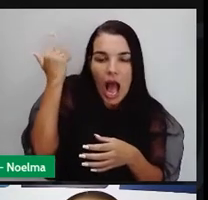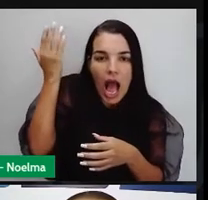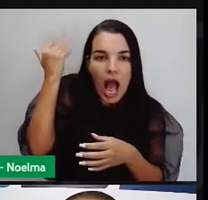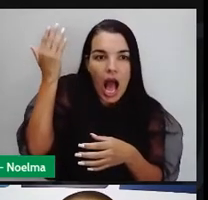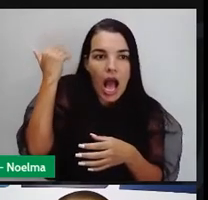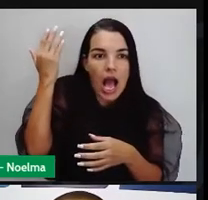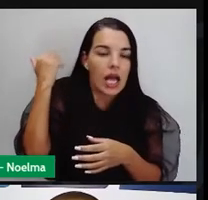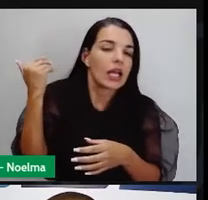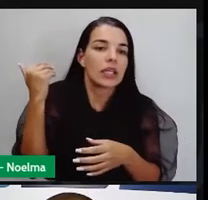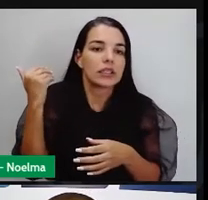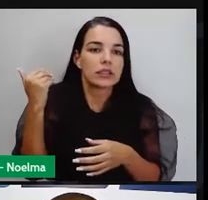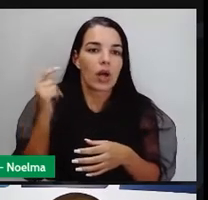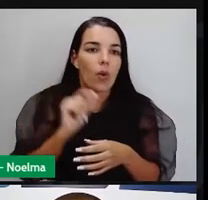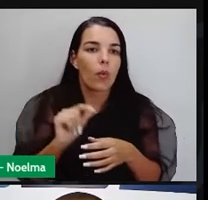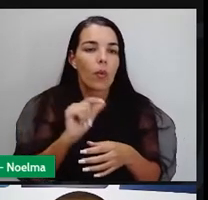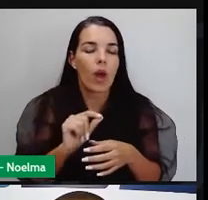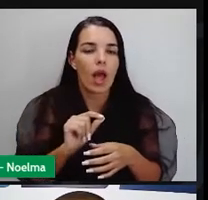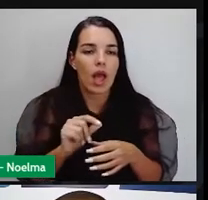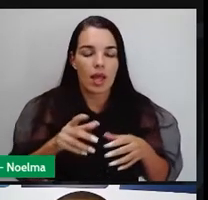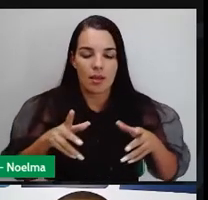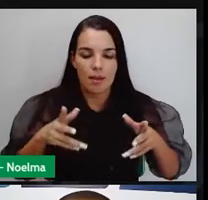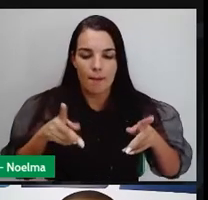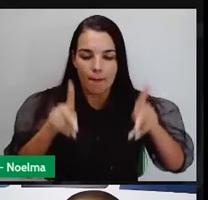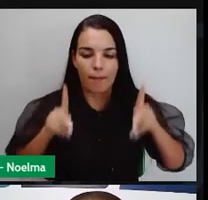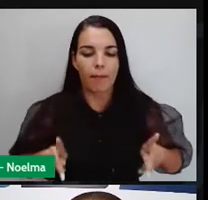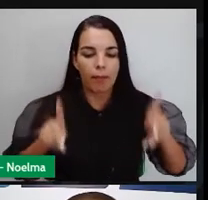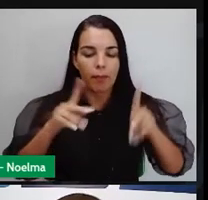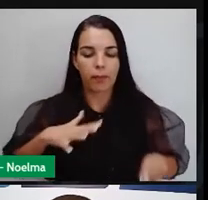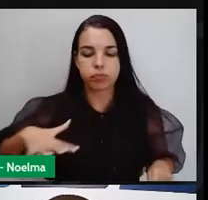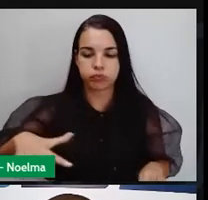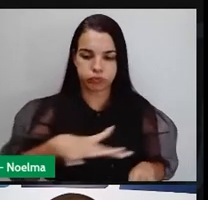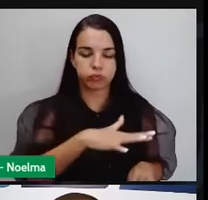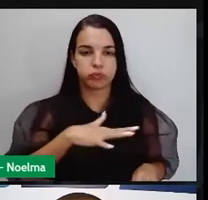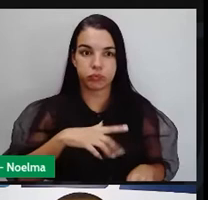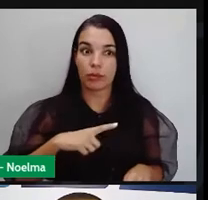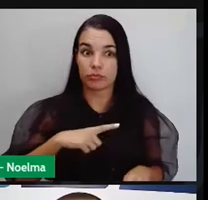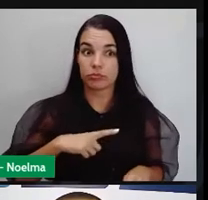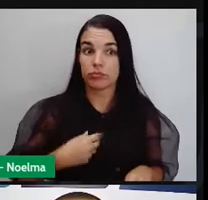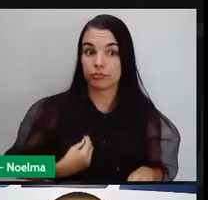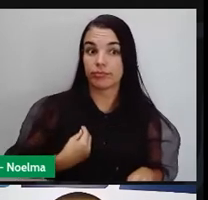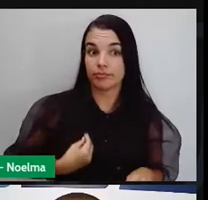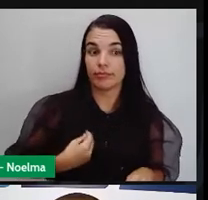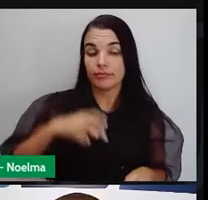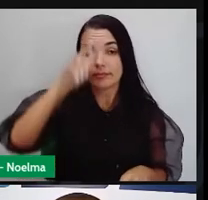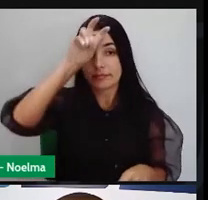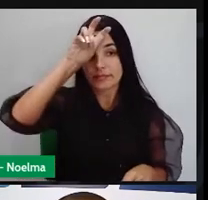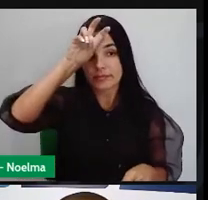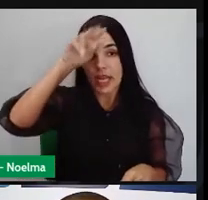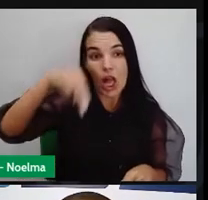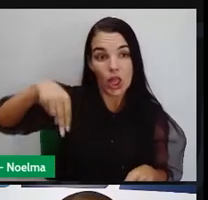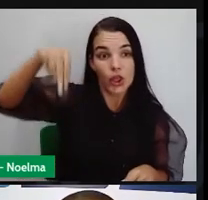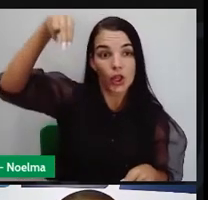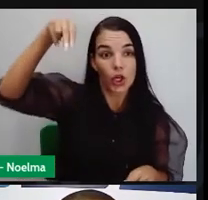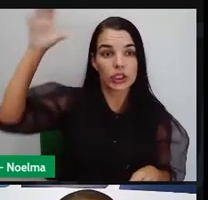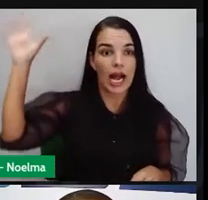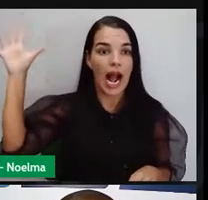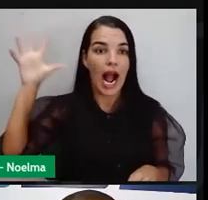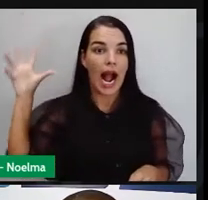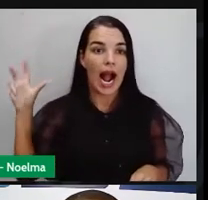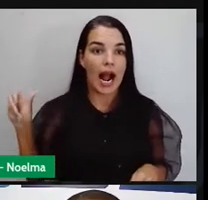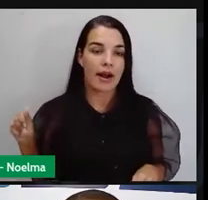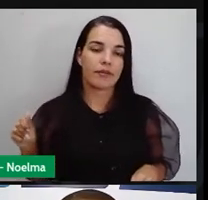eu falei, o Egito, ele existiu, existe ainda, né? Como país no norte da África. E